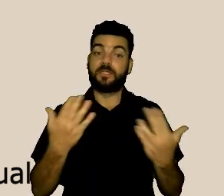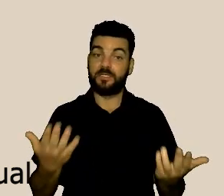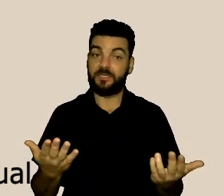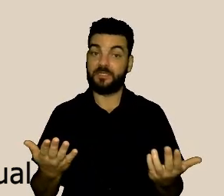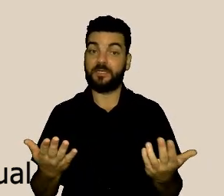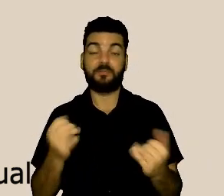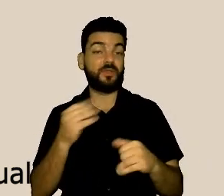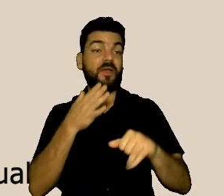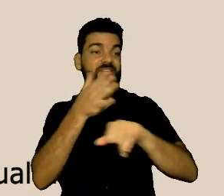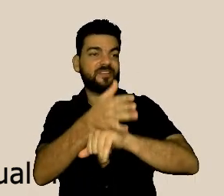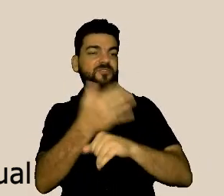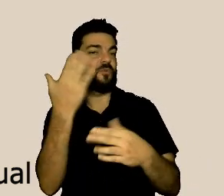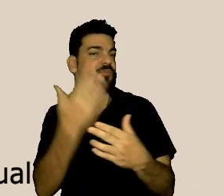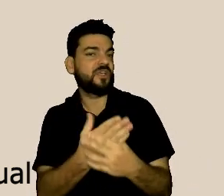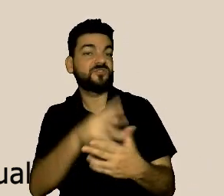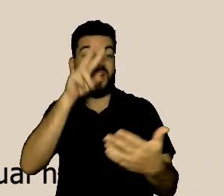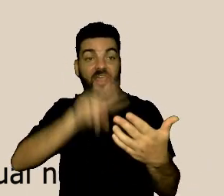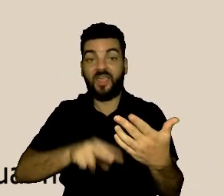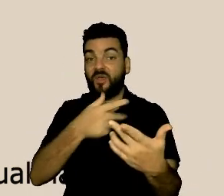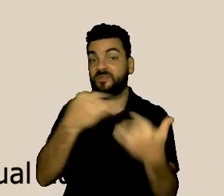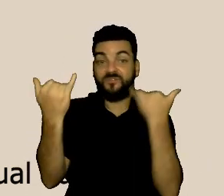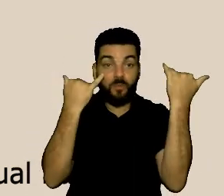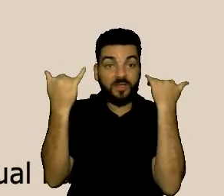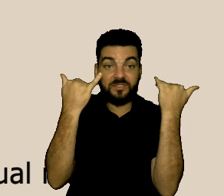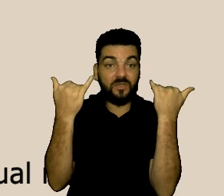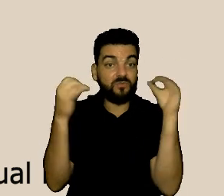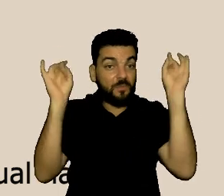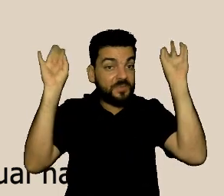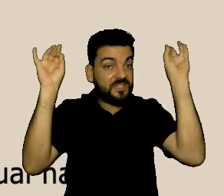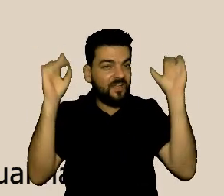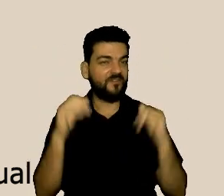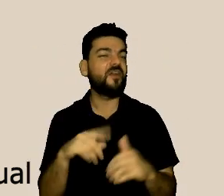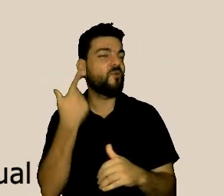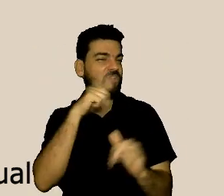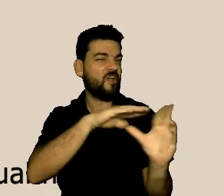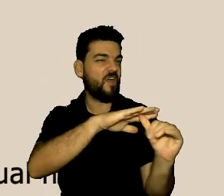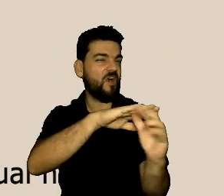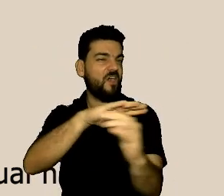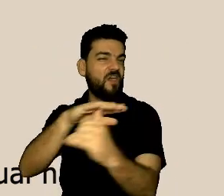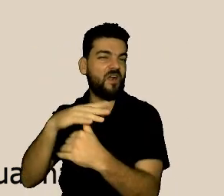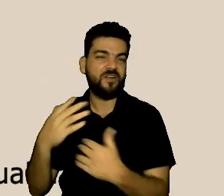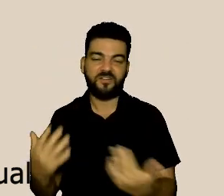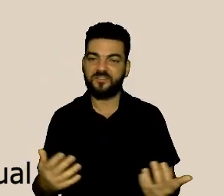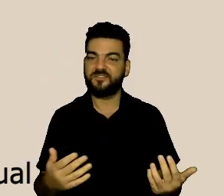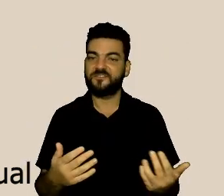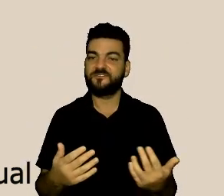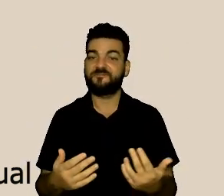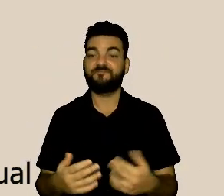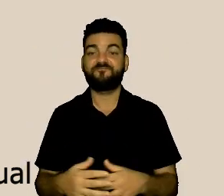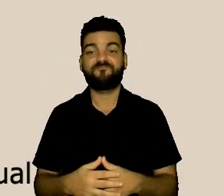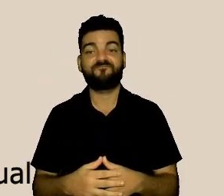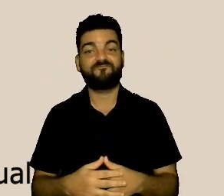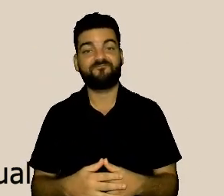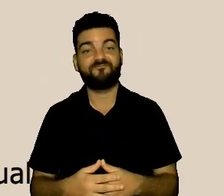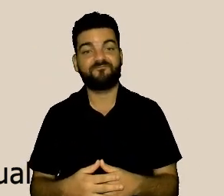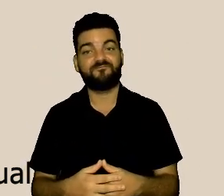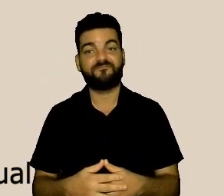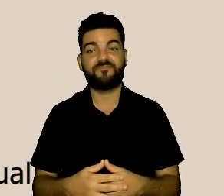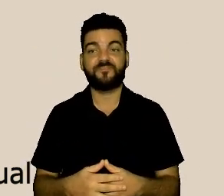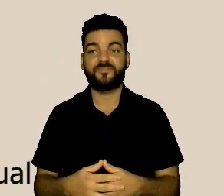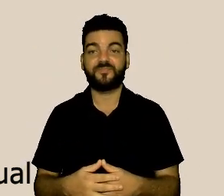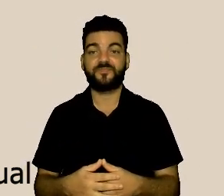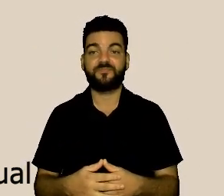cadeia de valor processual que ela precisa ser tirada do caminho. 15, por favor. A mediação de